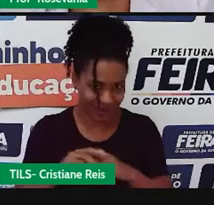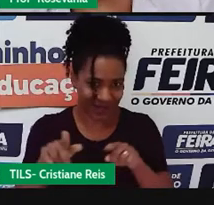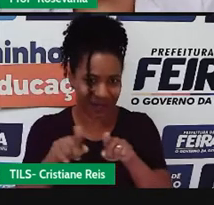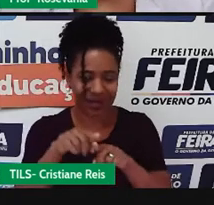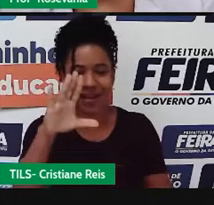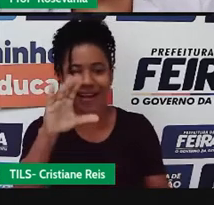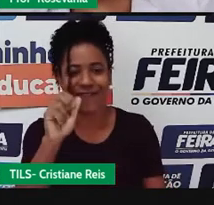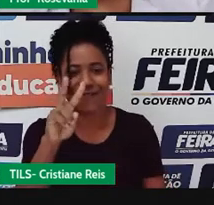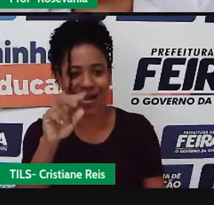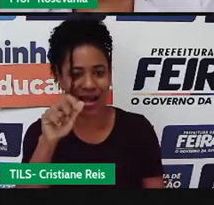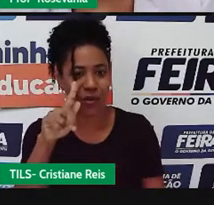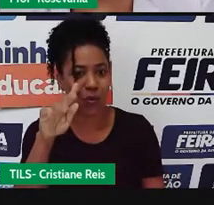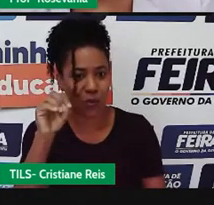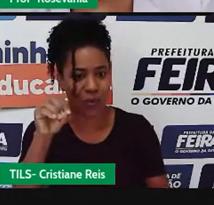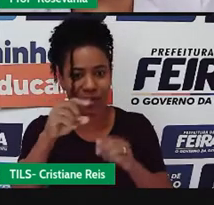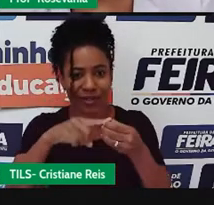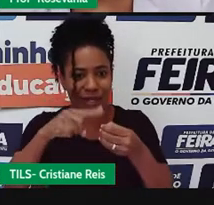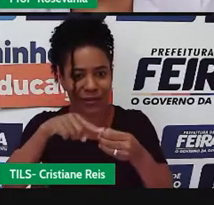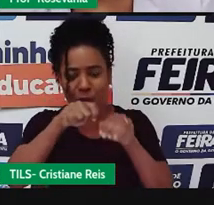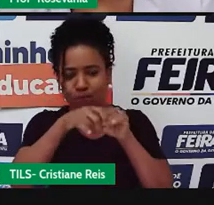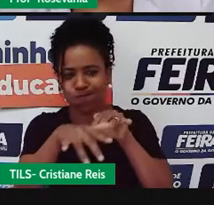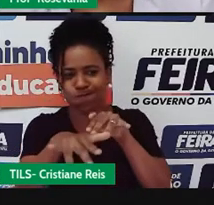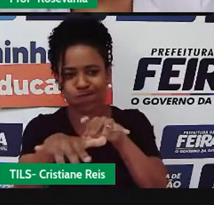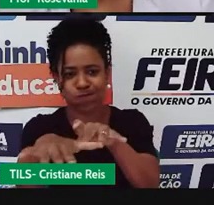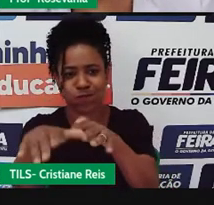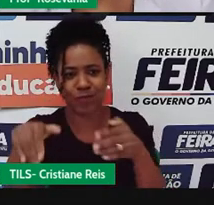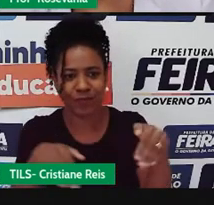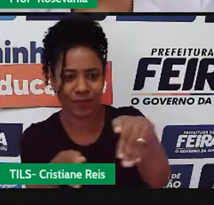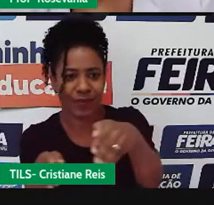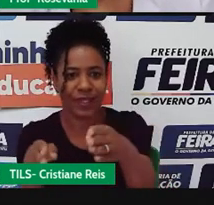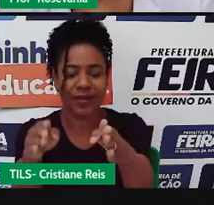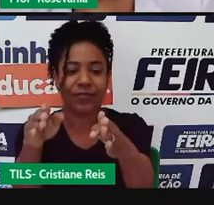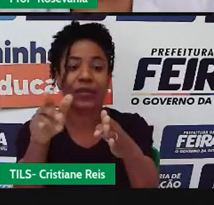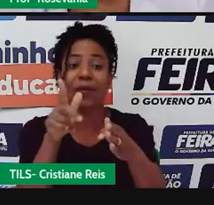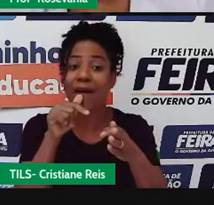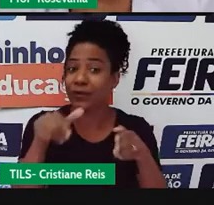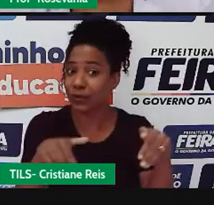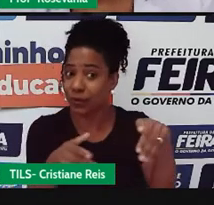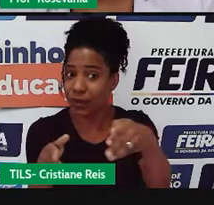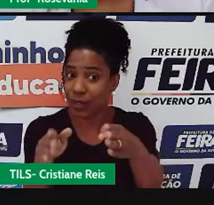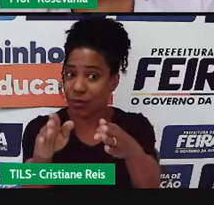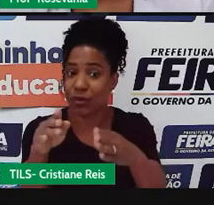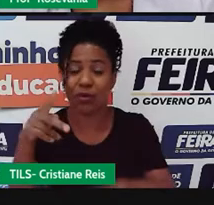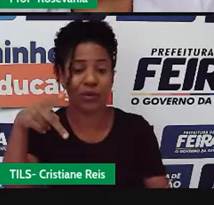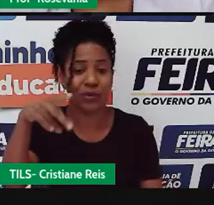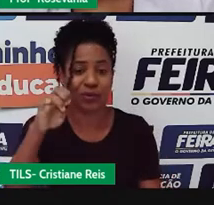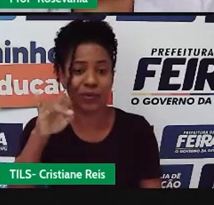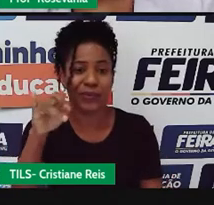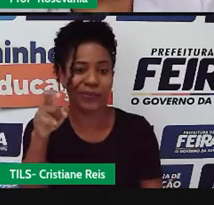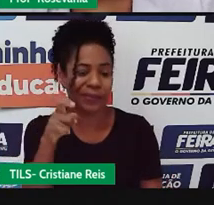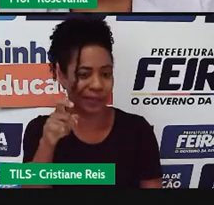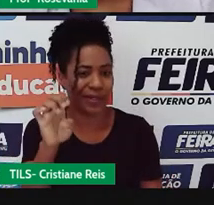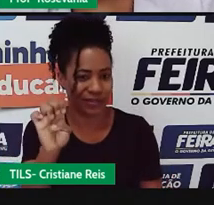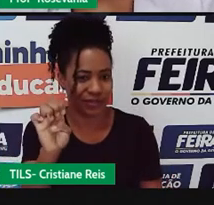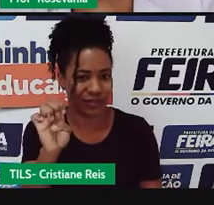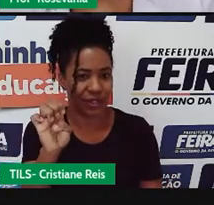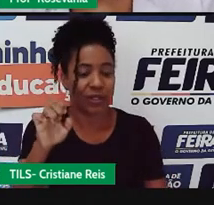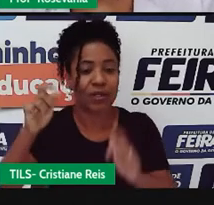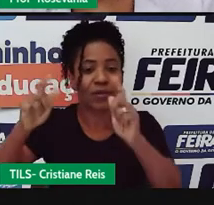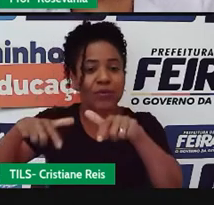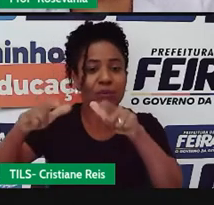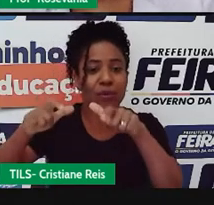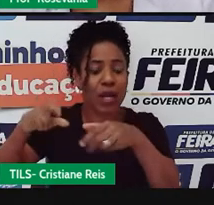Anguera, né, mais o do Peixe e Tocos, né, ambos no distrito de Jaguara,